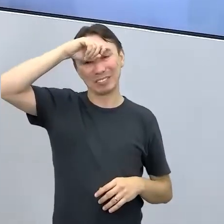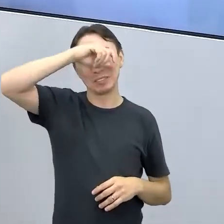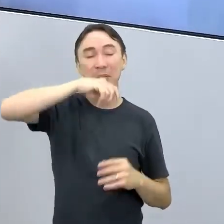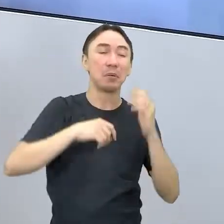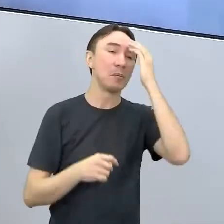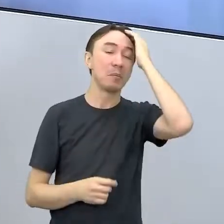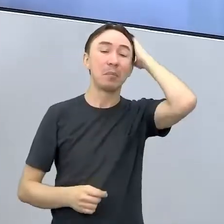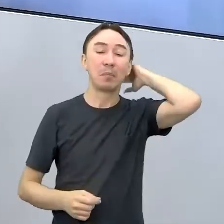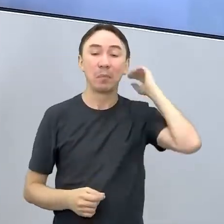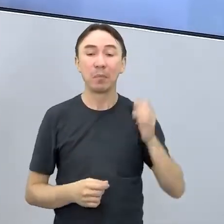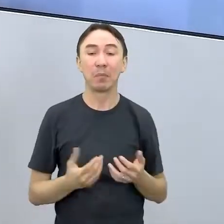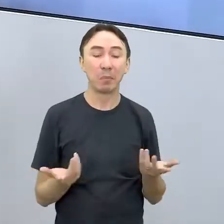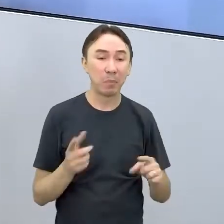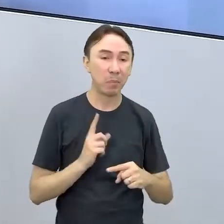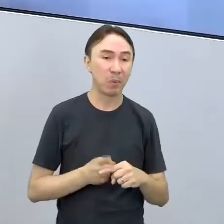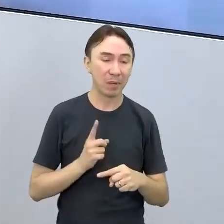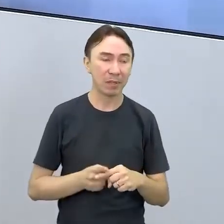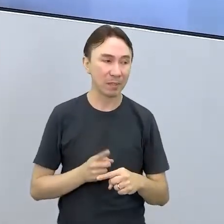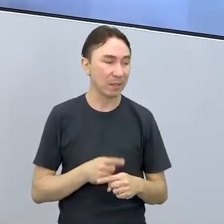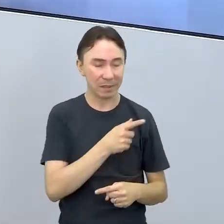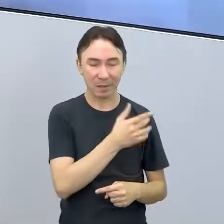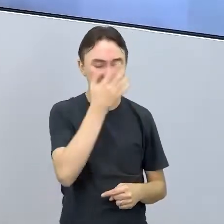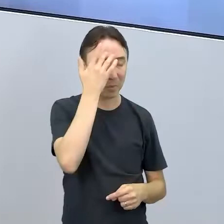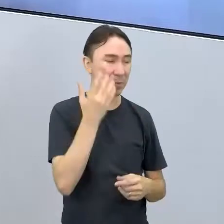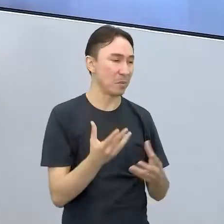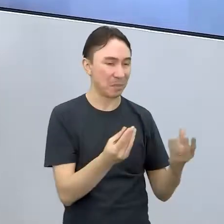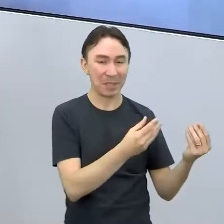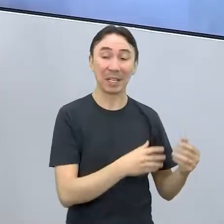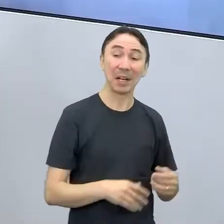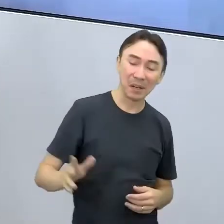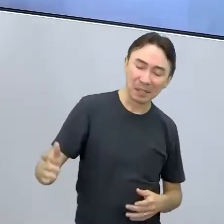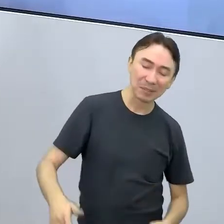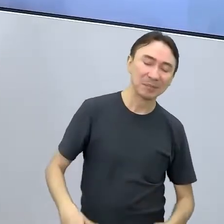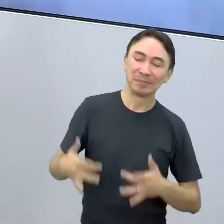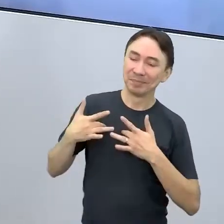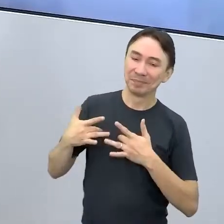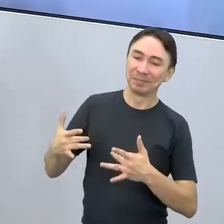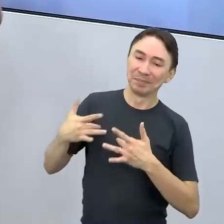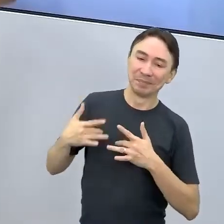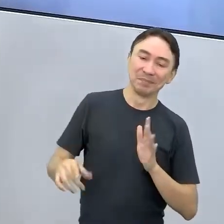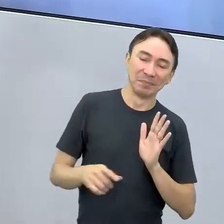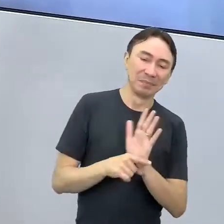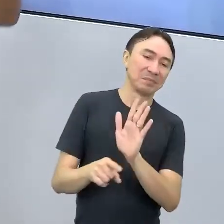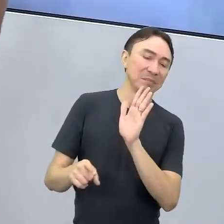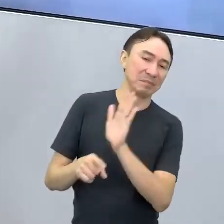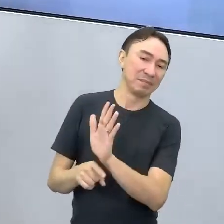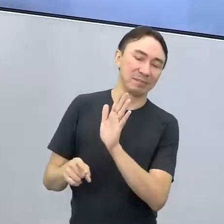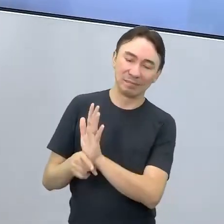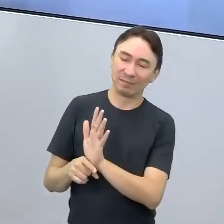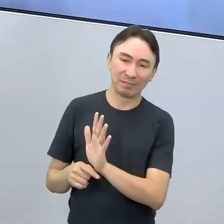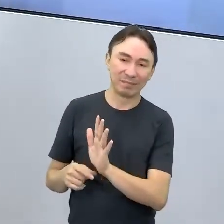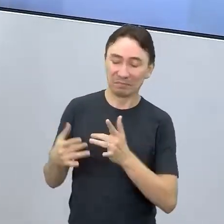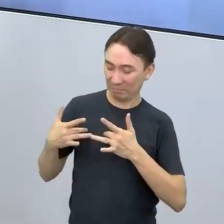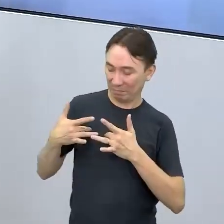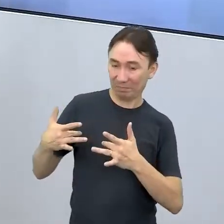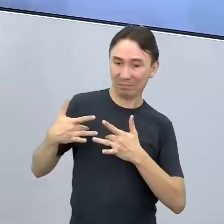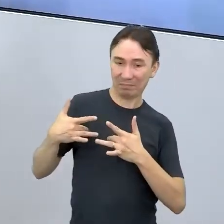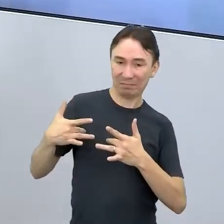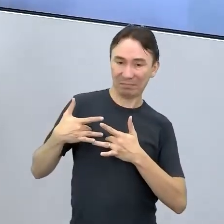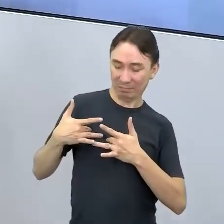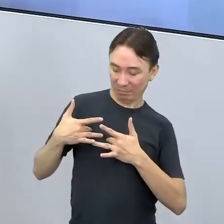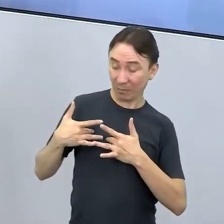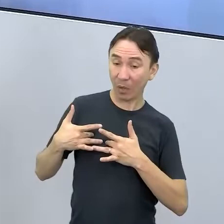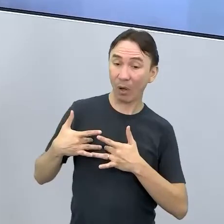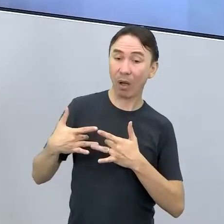fazer as coisas pelos outros aí, simplesmente aí por fazer, né? Pelo altruísmo, né? Então anota no seu caderno aí.